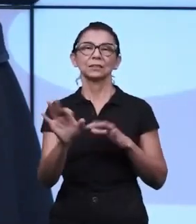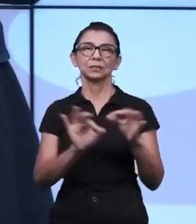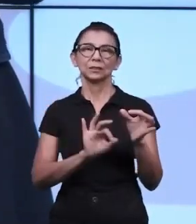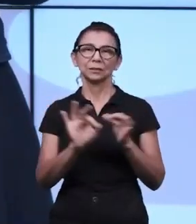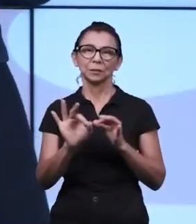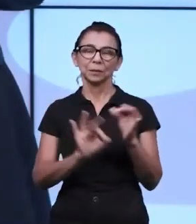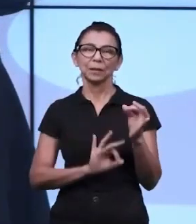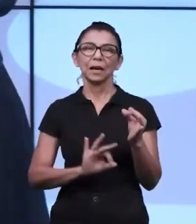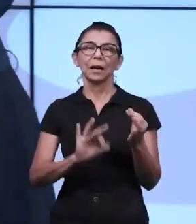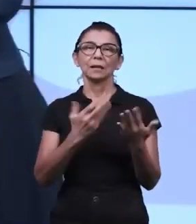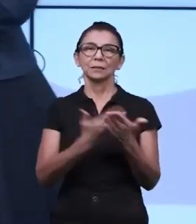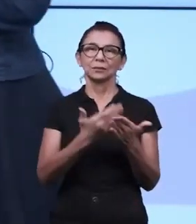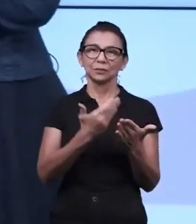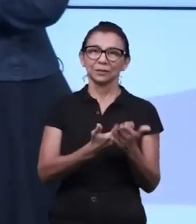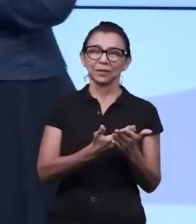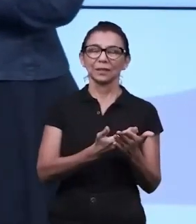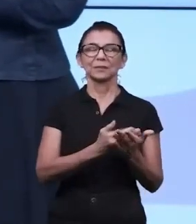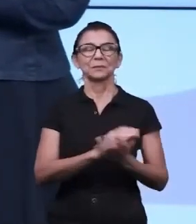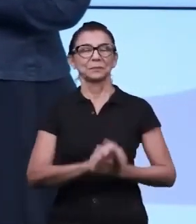proposto ali.